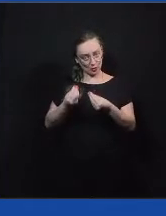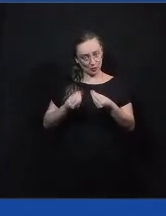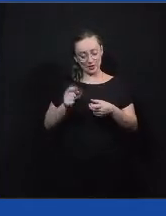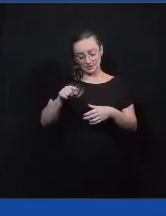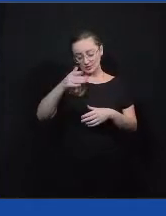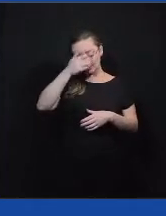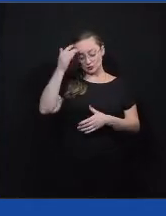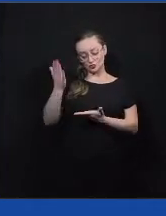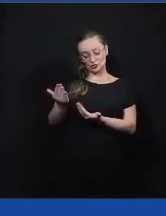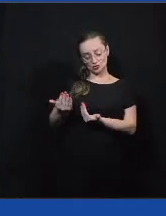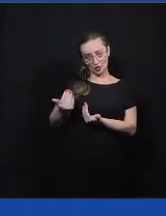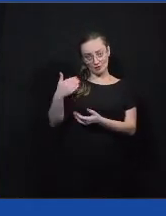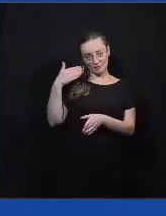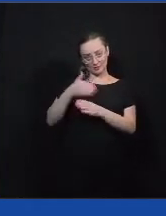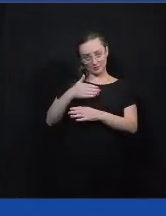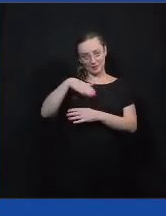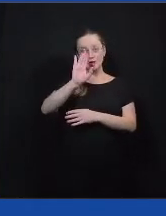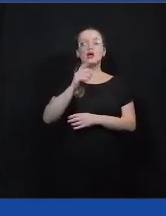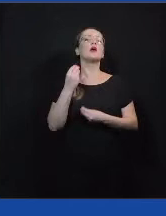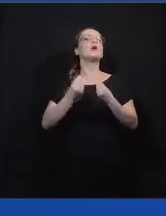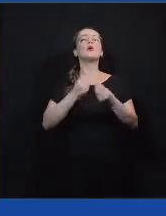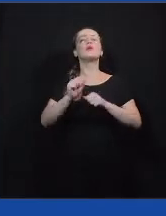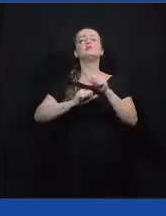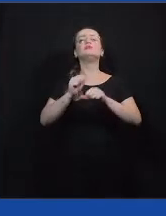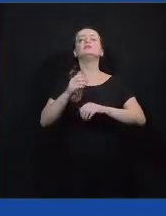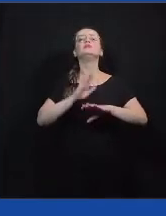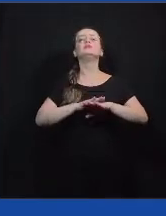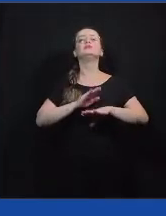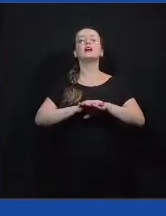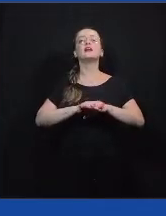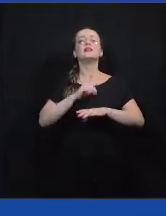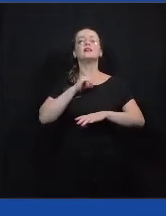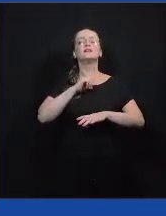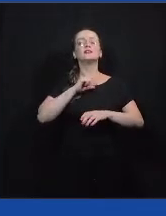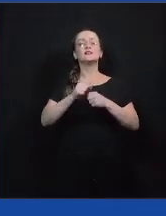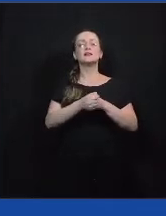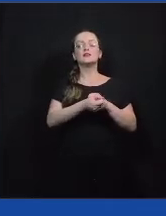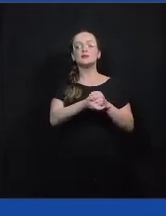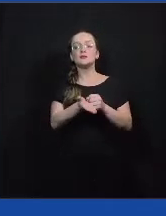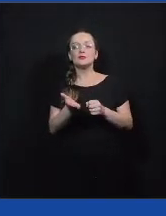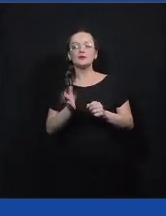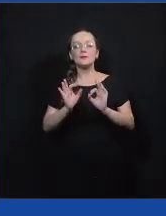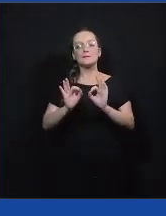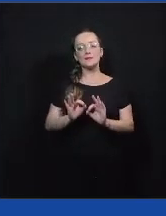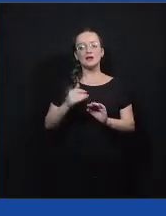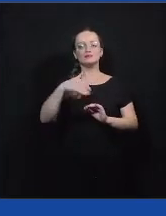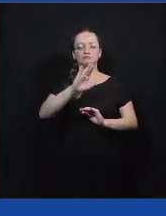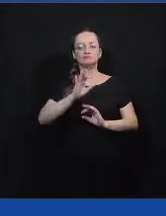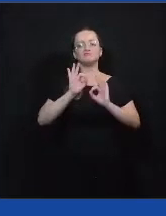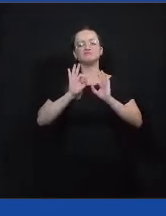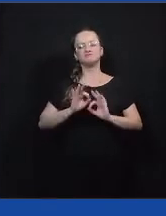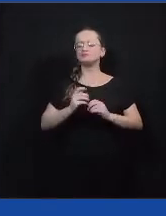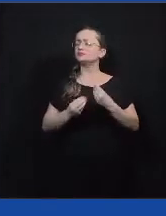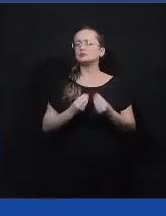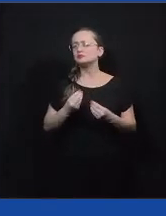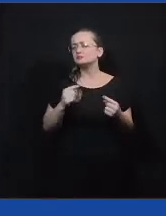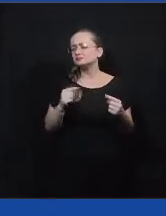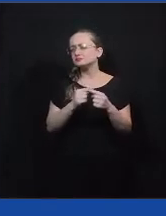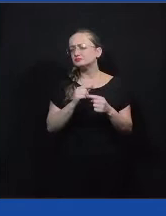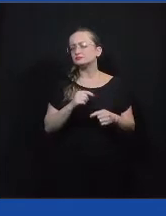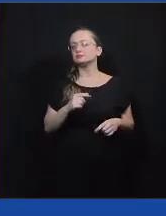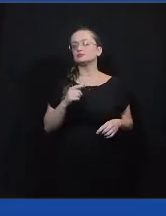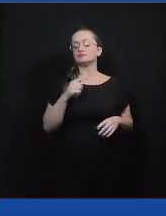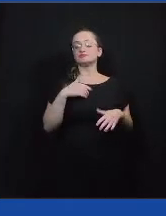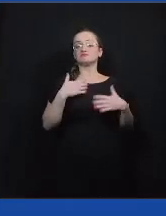participassem disso, como que isso poderia mudar e a gente ter uma democracia mais efetiva? O que isso tem a ver, afinal de